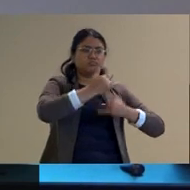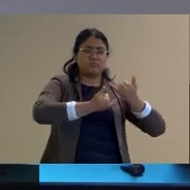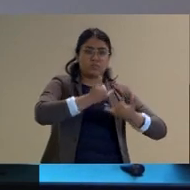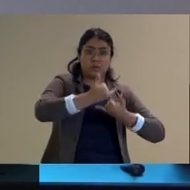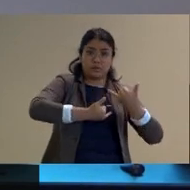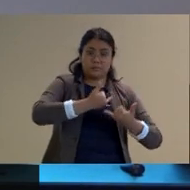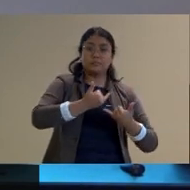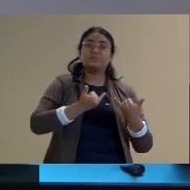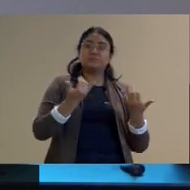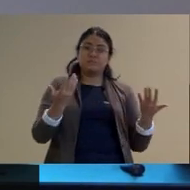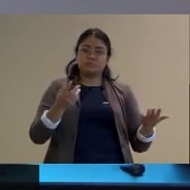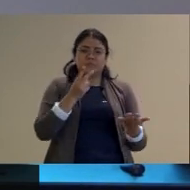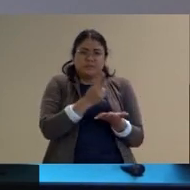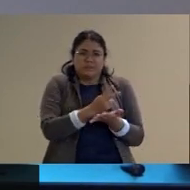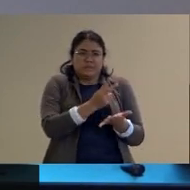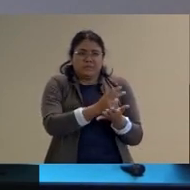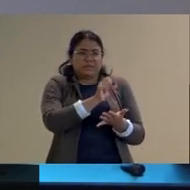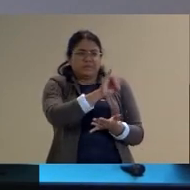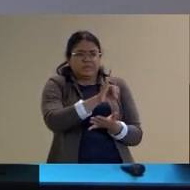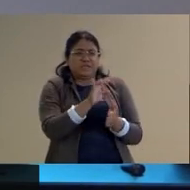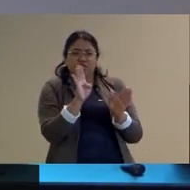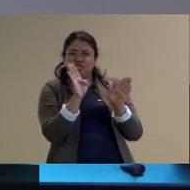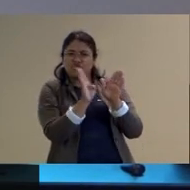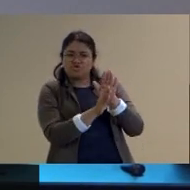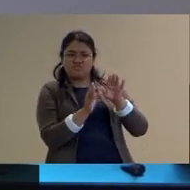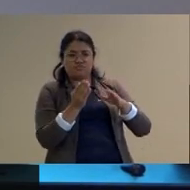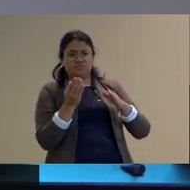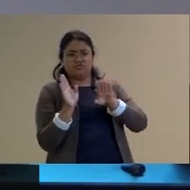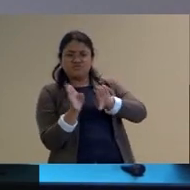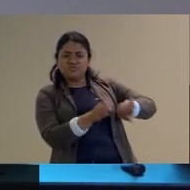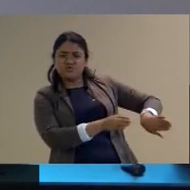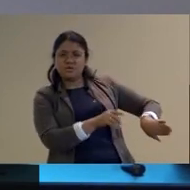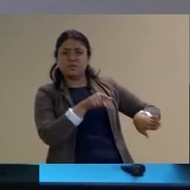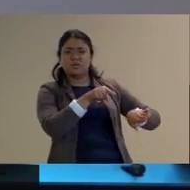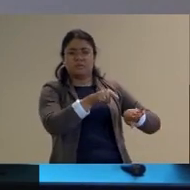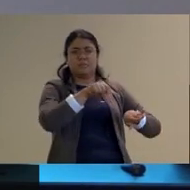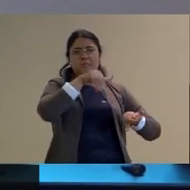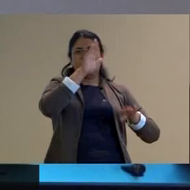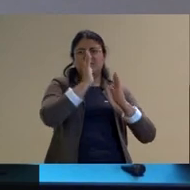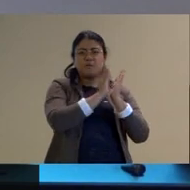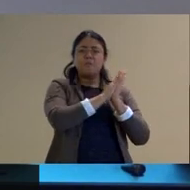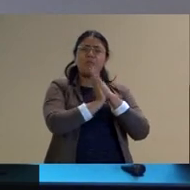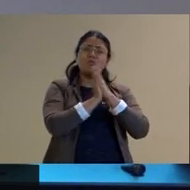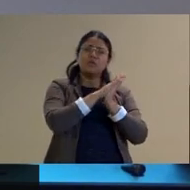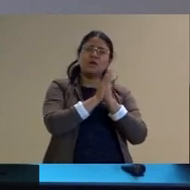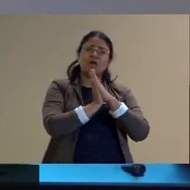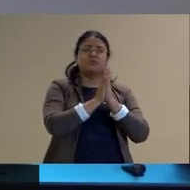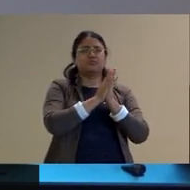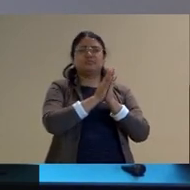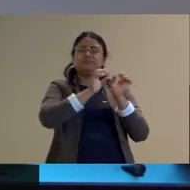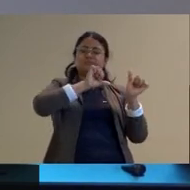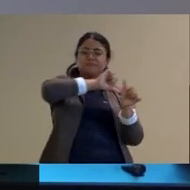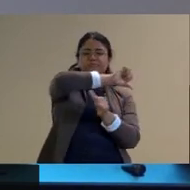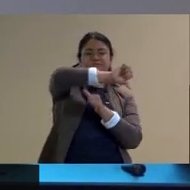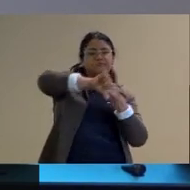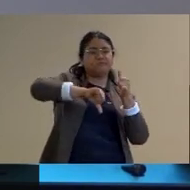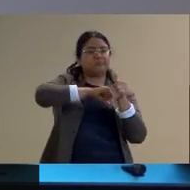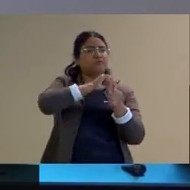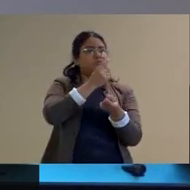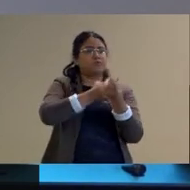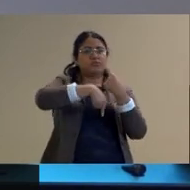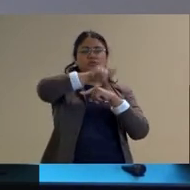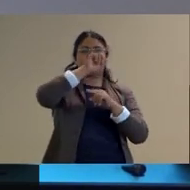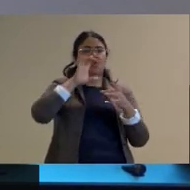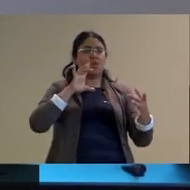uma vez extraviada quebrada e consertada mesmo a boneca mais principesca transforma-se numa eficiente